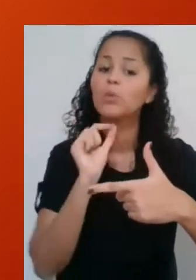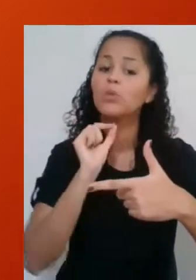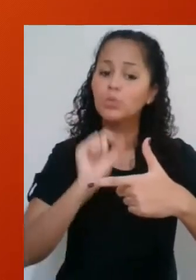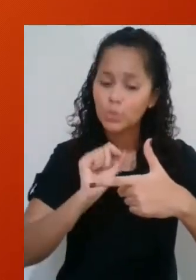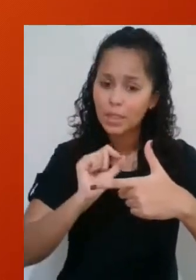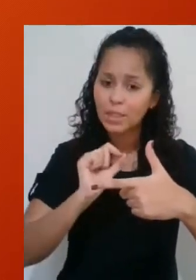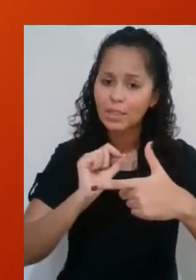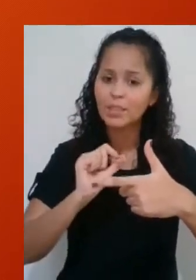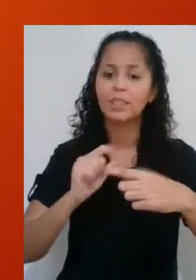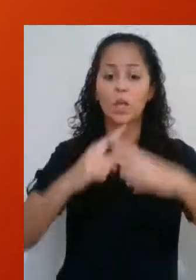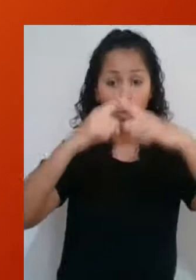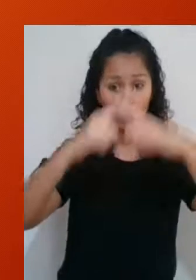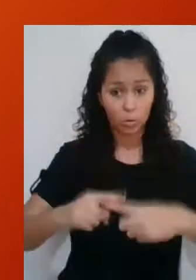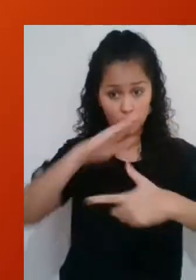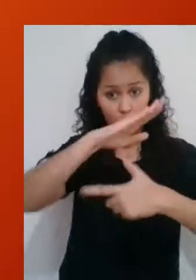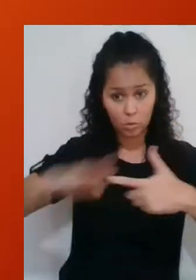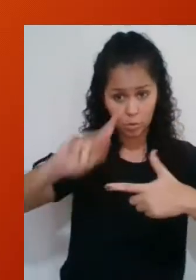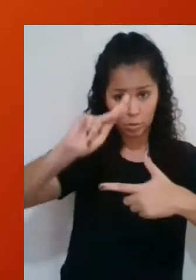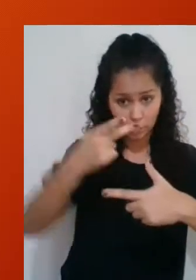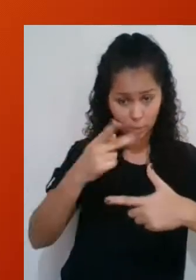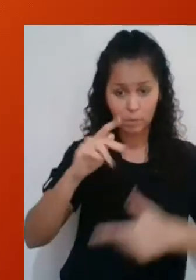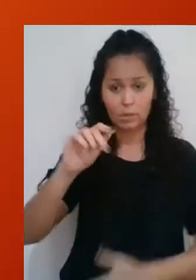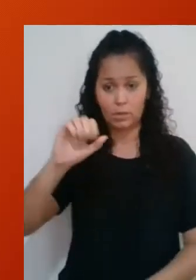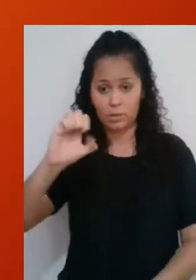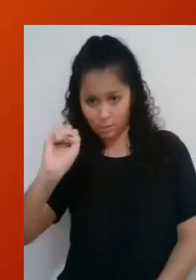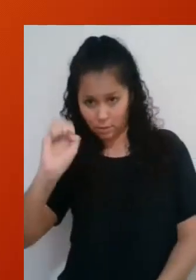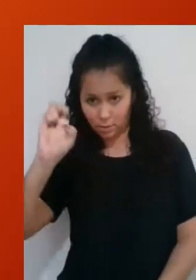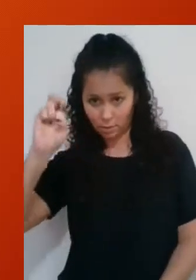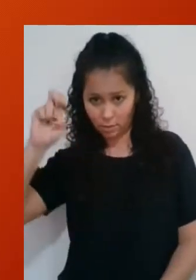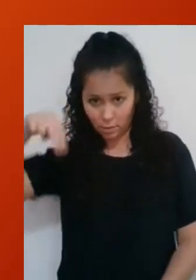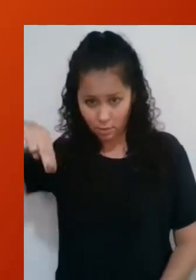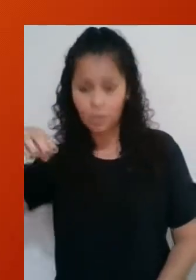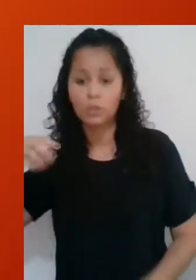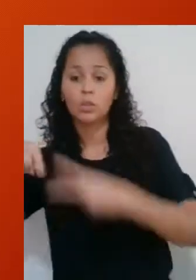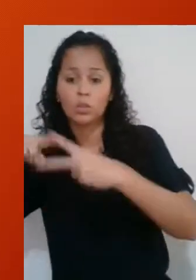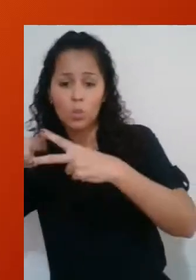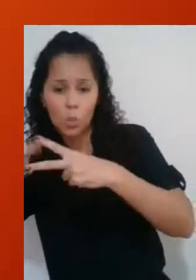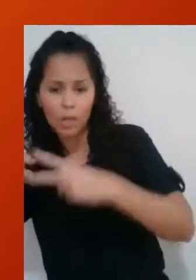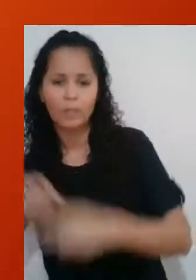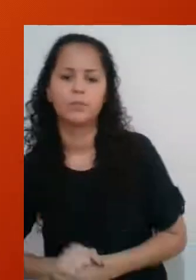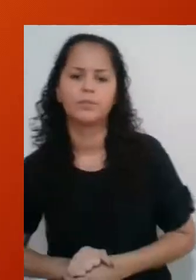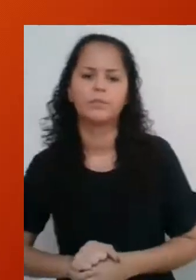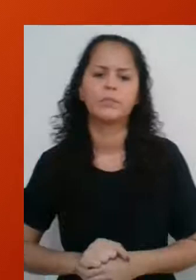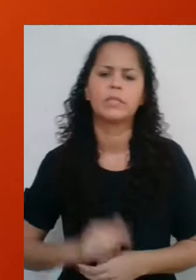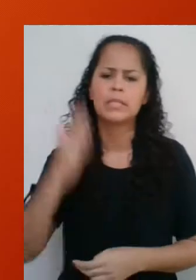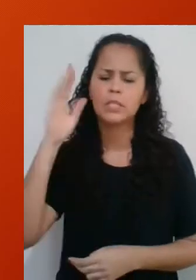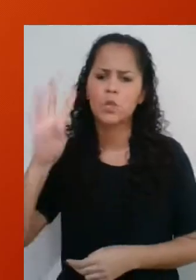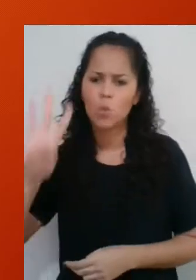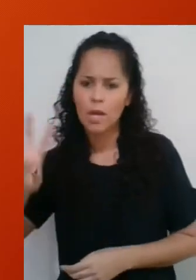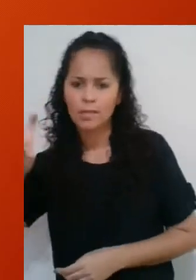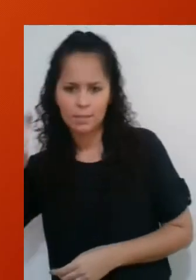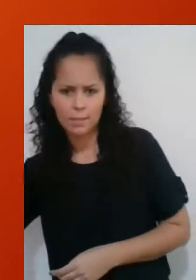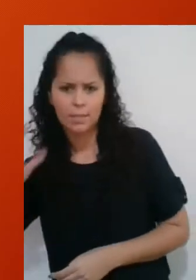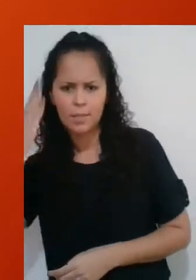identificado corresponderá ao produto da hipotenusa pelo seno do ângulo. Portanto, 10 vezes o seno de 45. Como